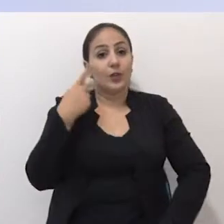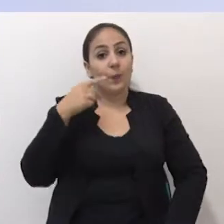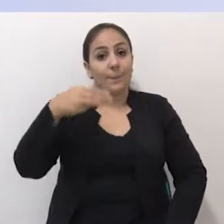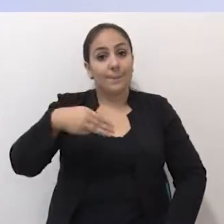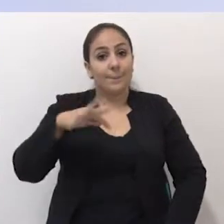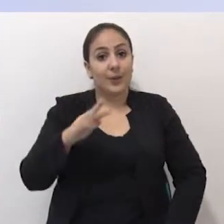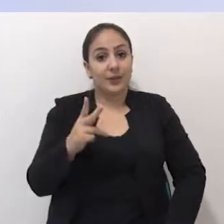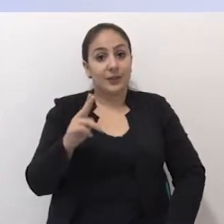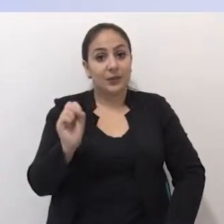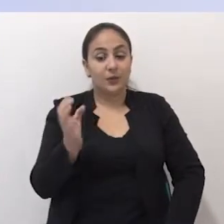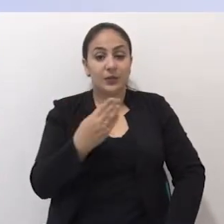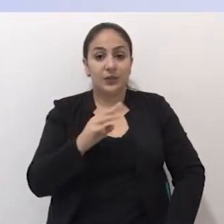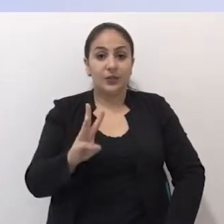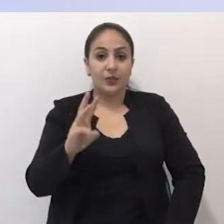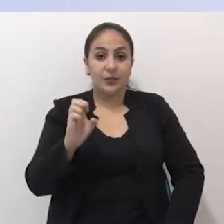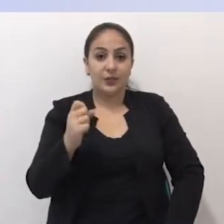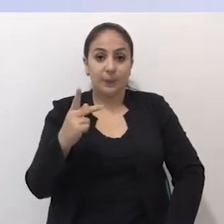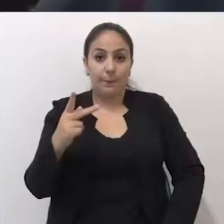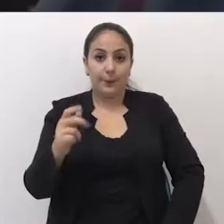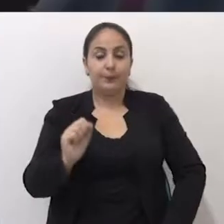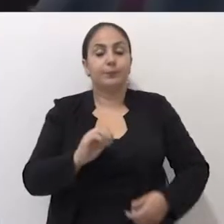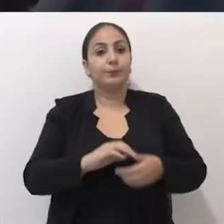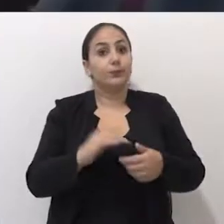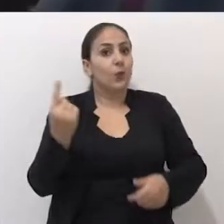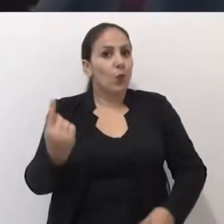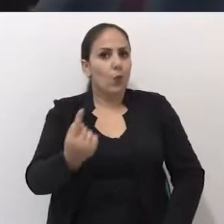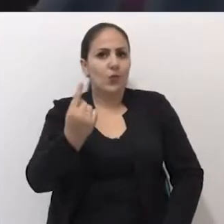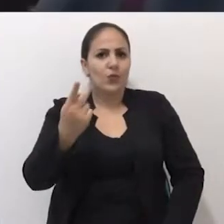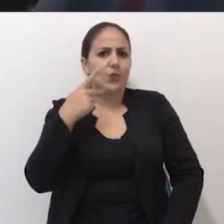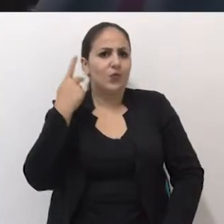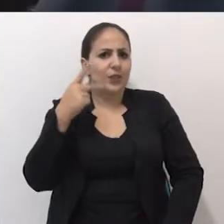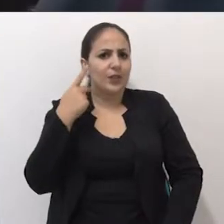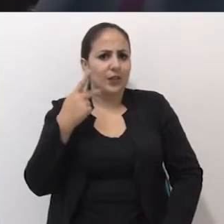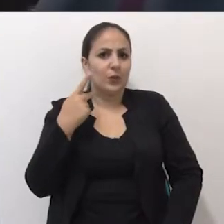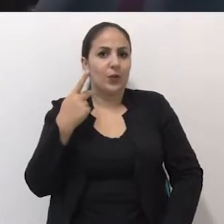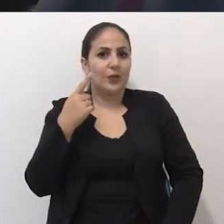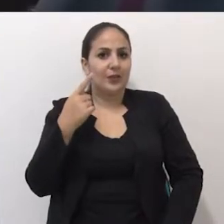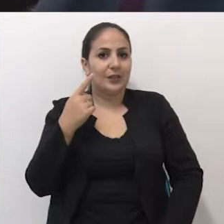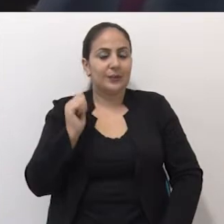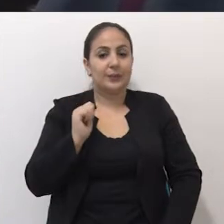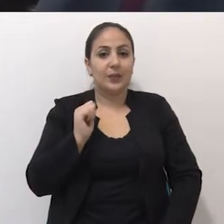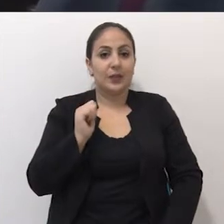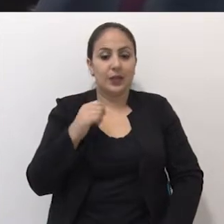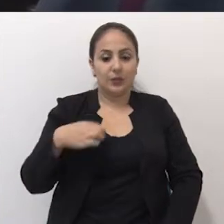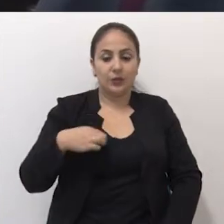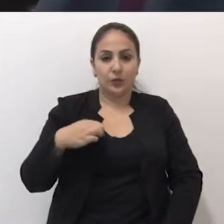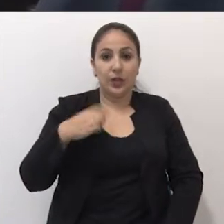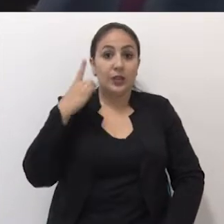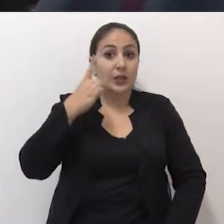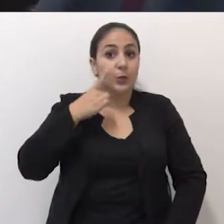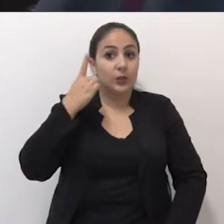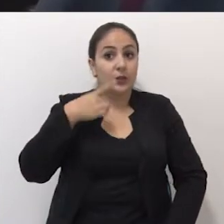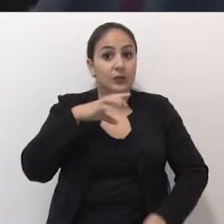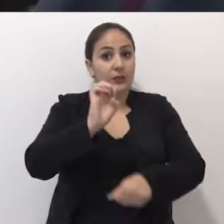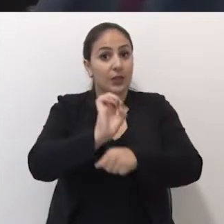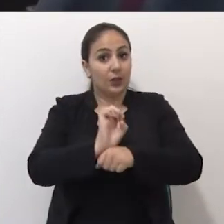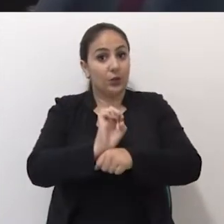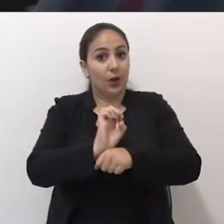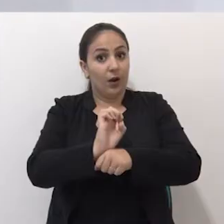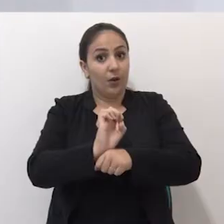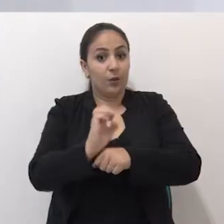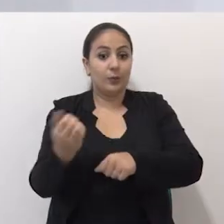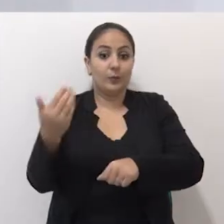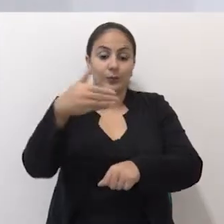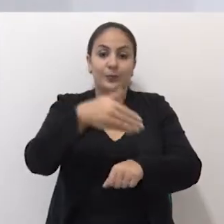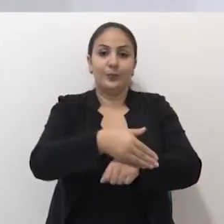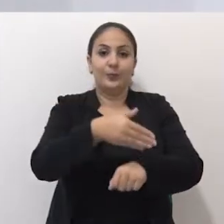Matheus Vesp do PSDB. O único vereador que concorreu a deputado estadual confirmou presença.